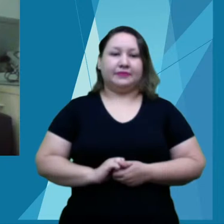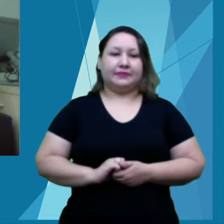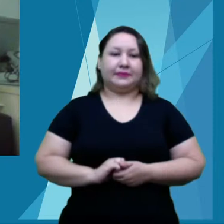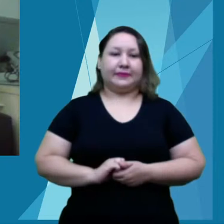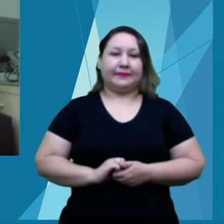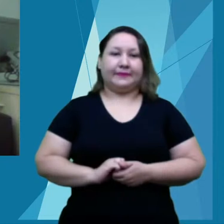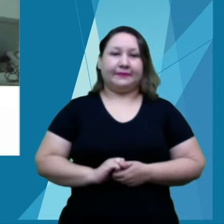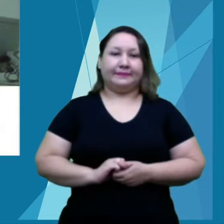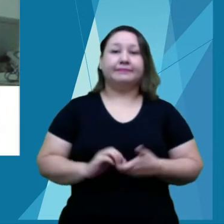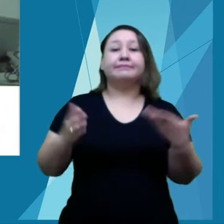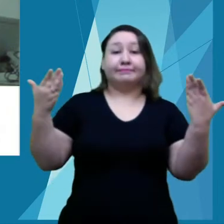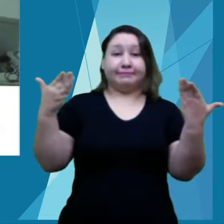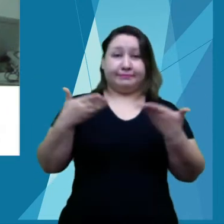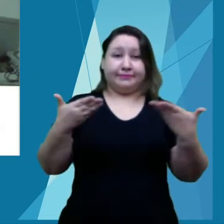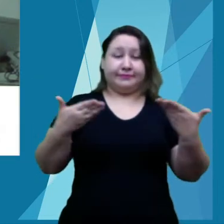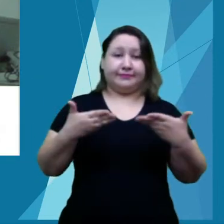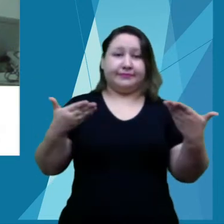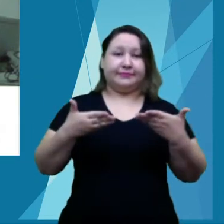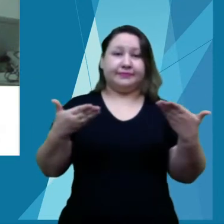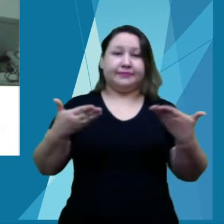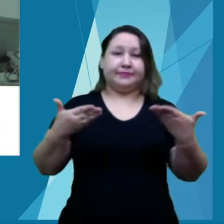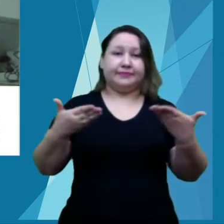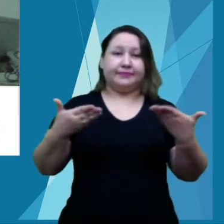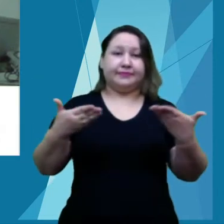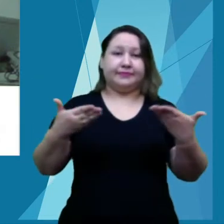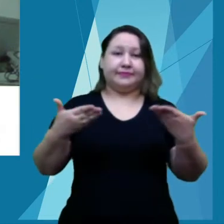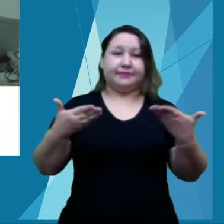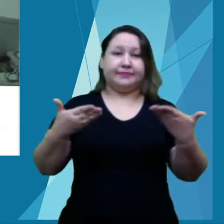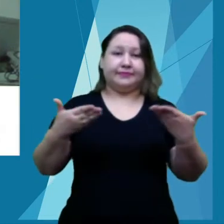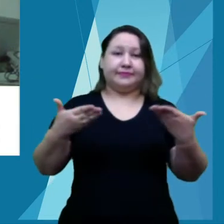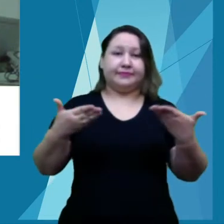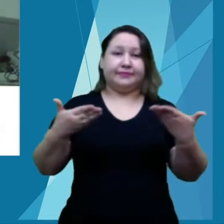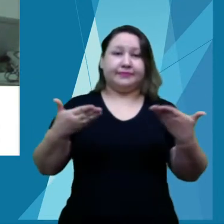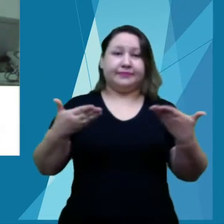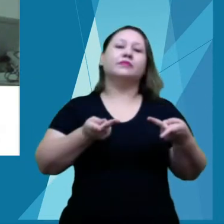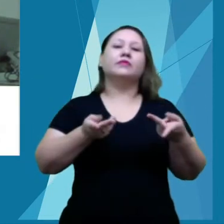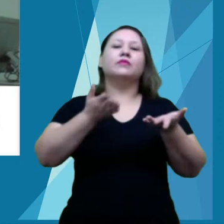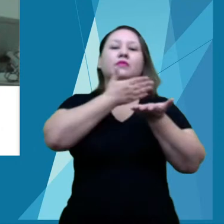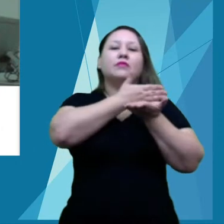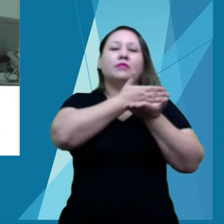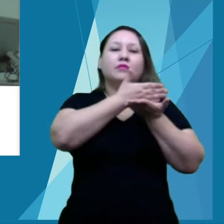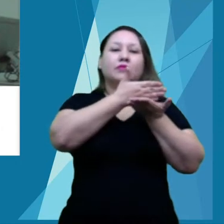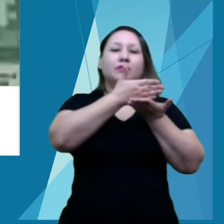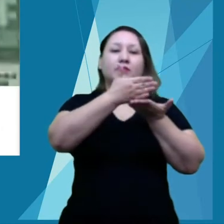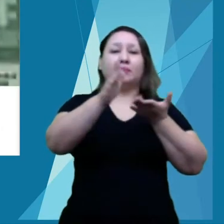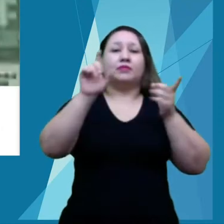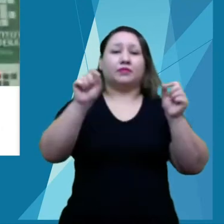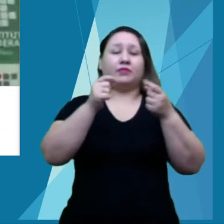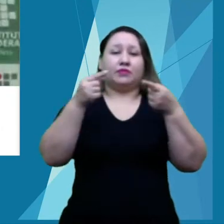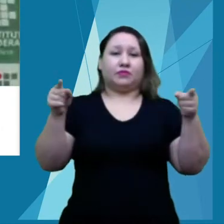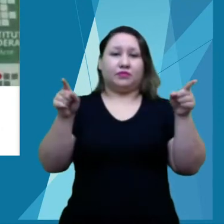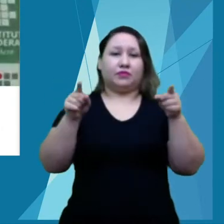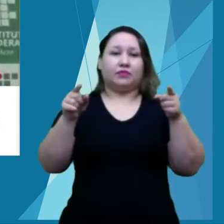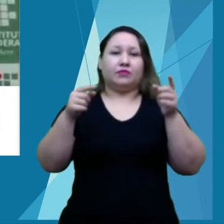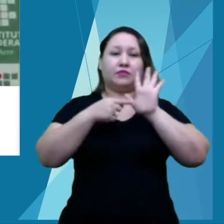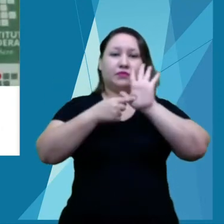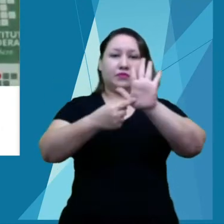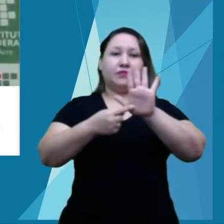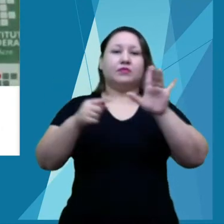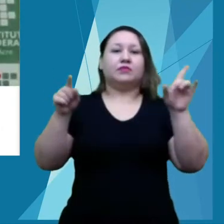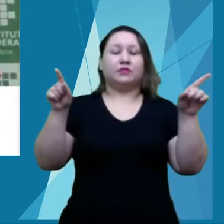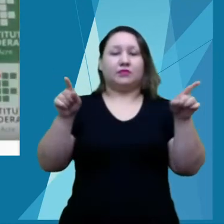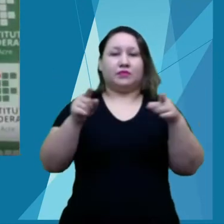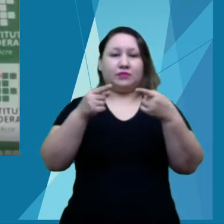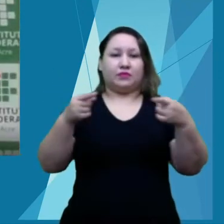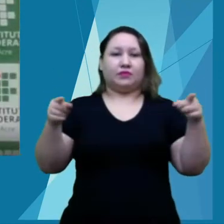Neste momento, convidamos todos para acompanharem a exibição do vídeo com execução